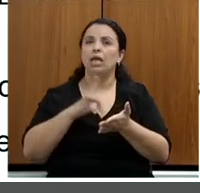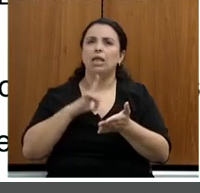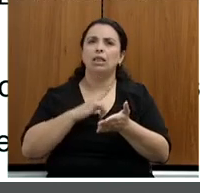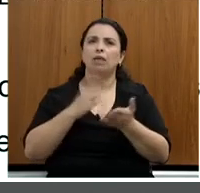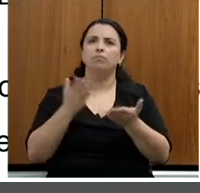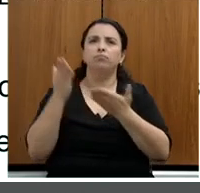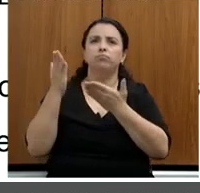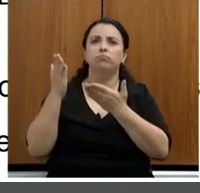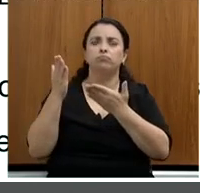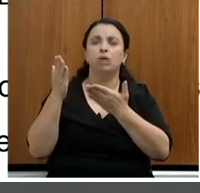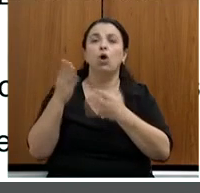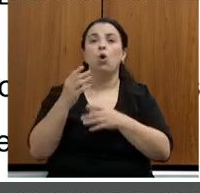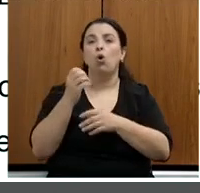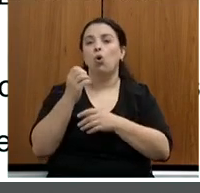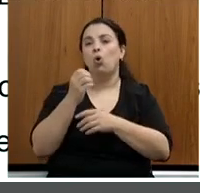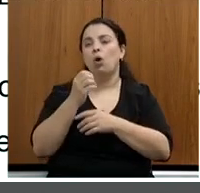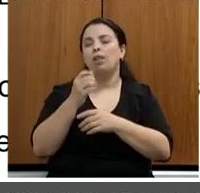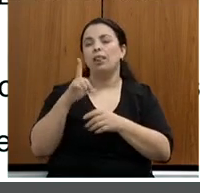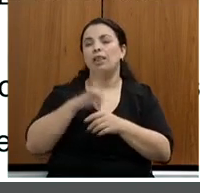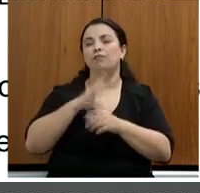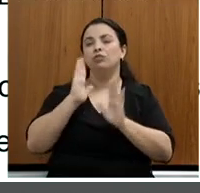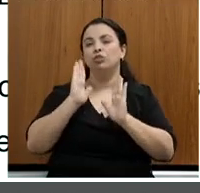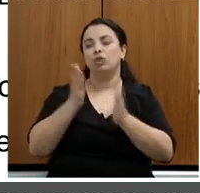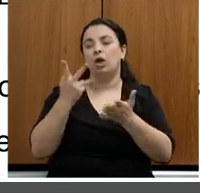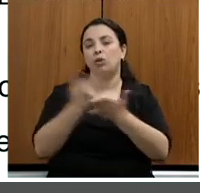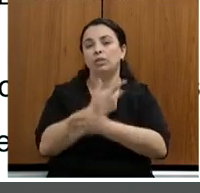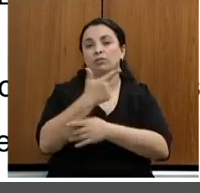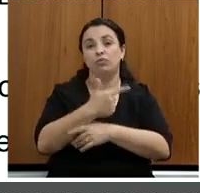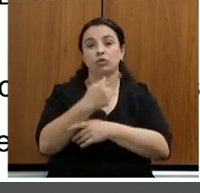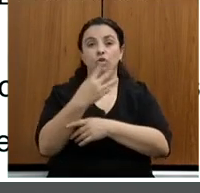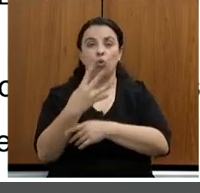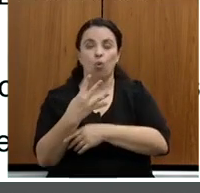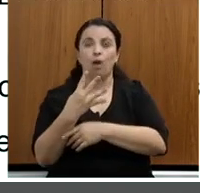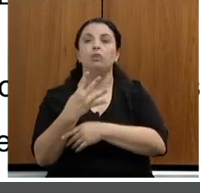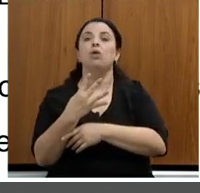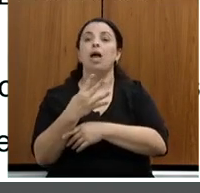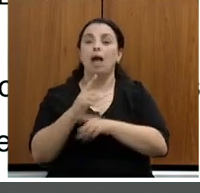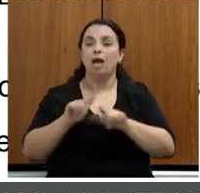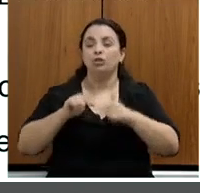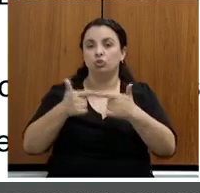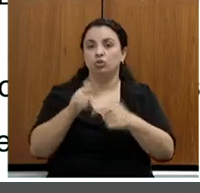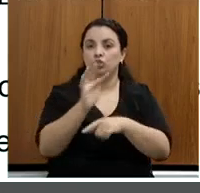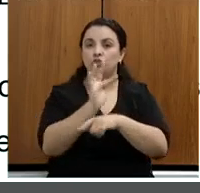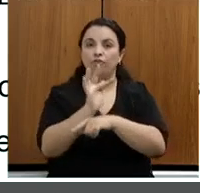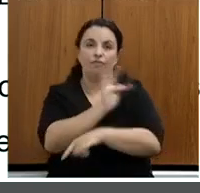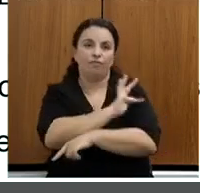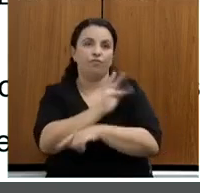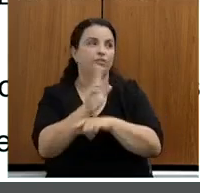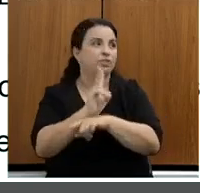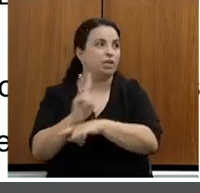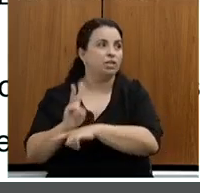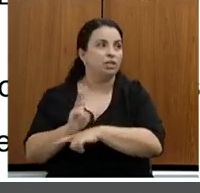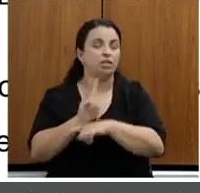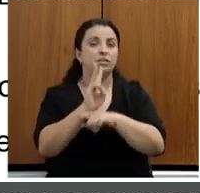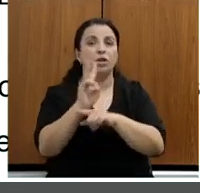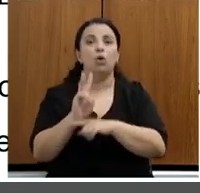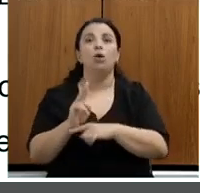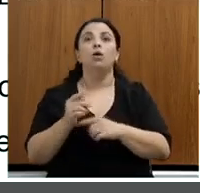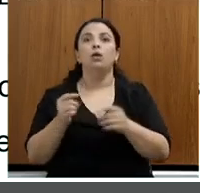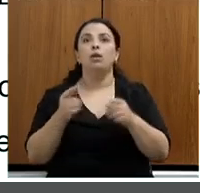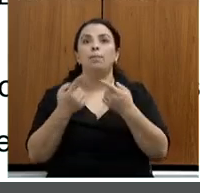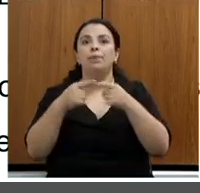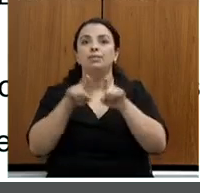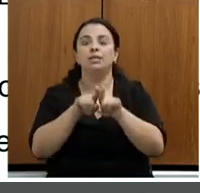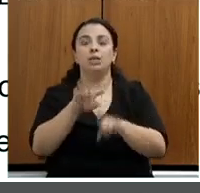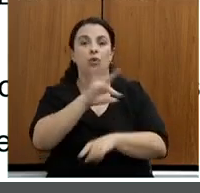24 mil ações de fiscalização em conjunto com a Polícia Militar e é importante dizer que a Polícia é a grande parceira nossa